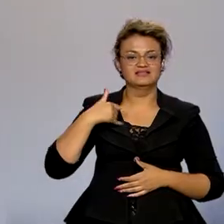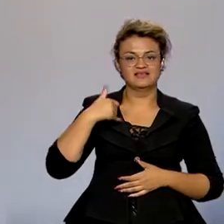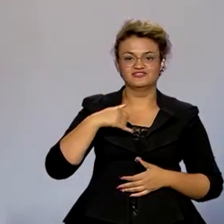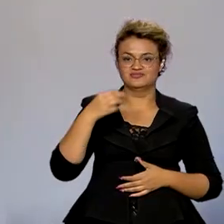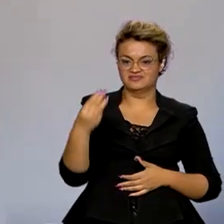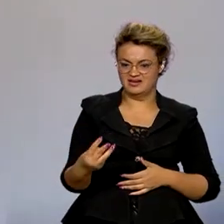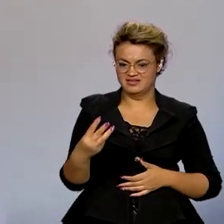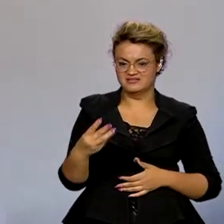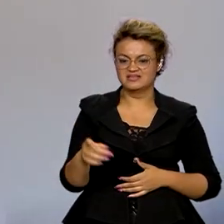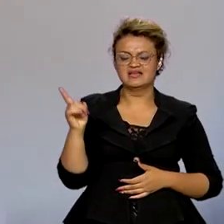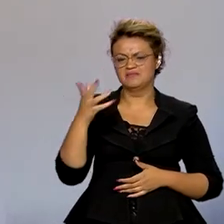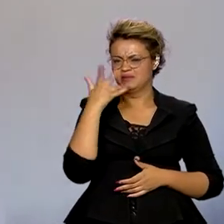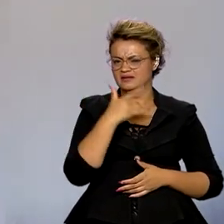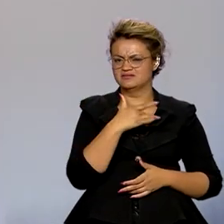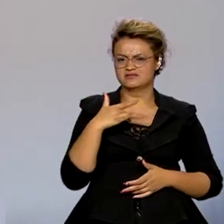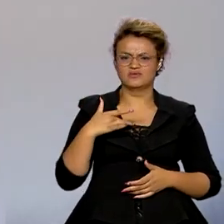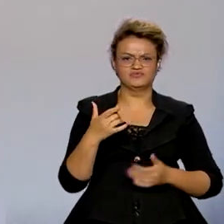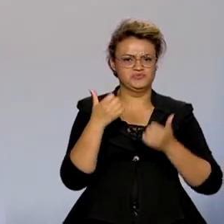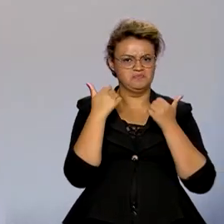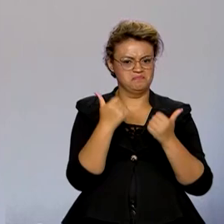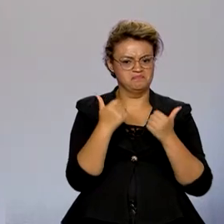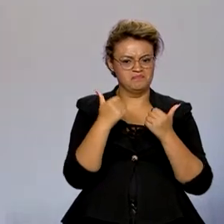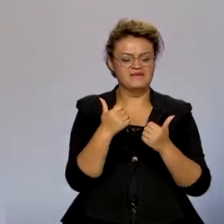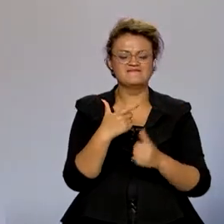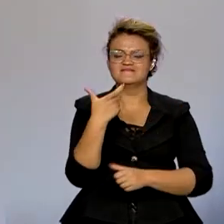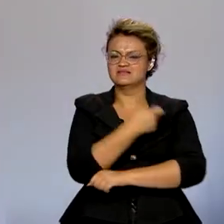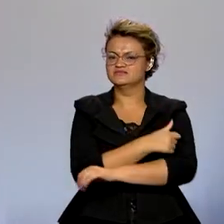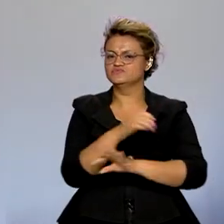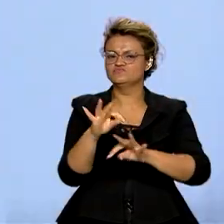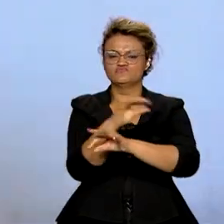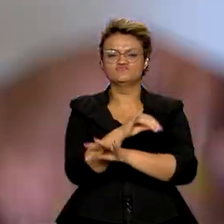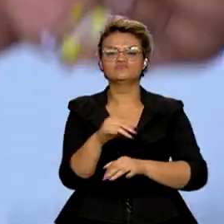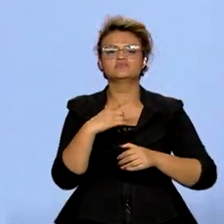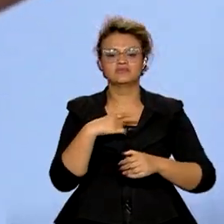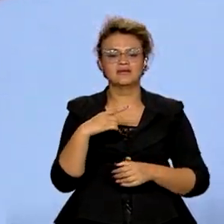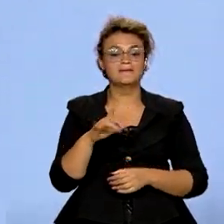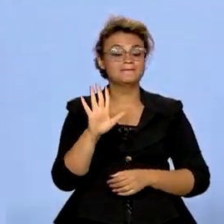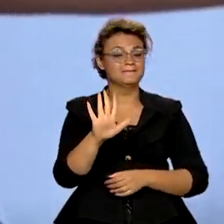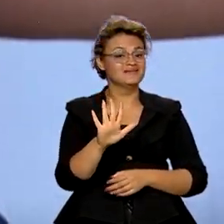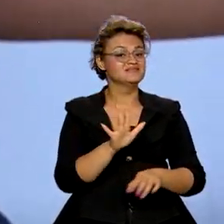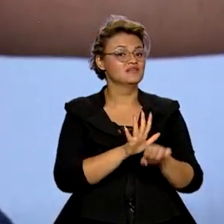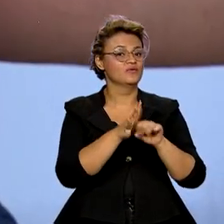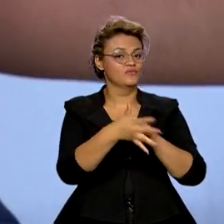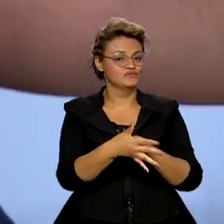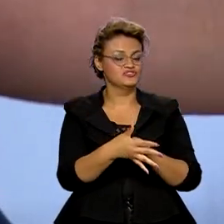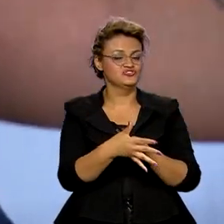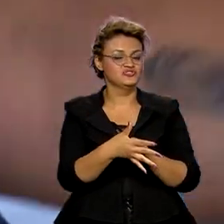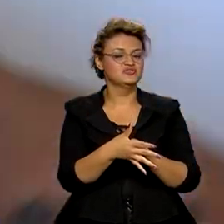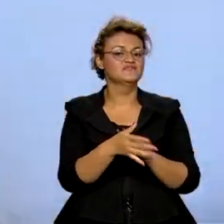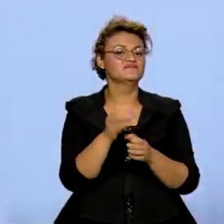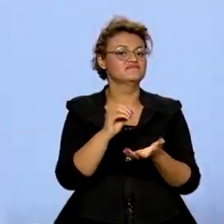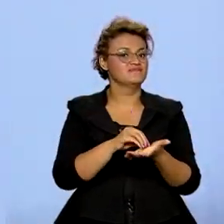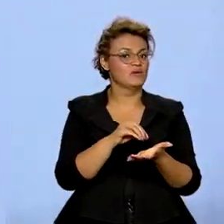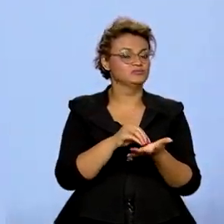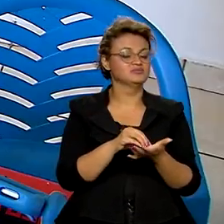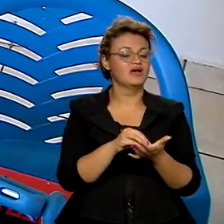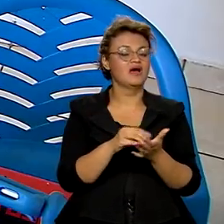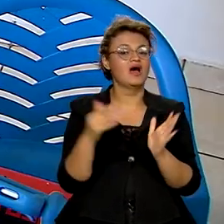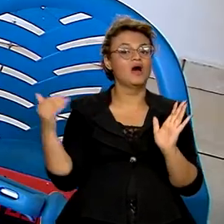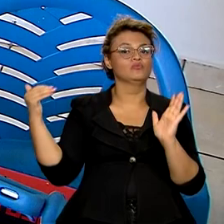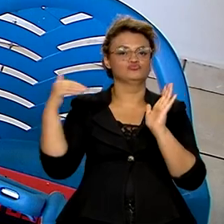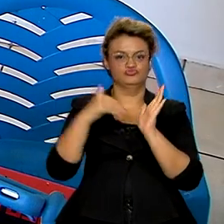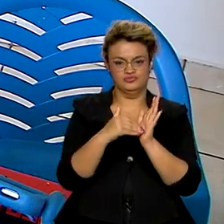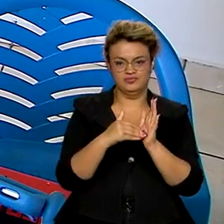anos. É uma criança saudável. Tomou todas as vacinas. Só da Covid-19 que falta a última dose.